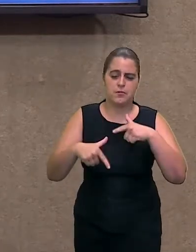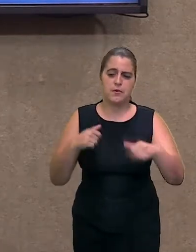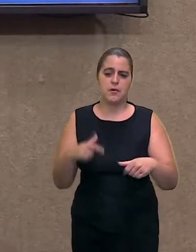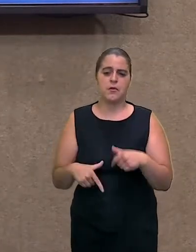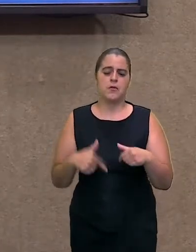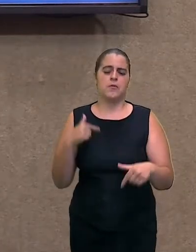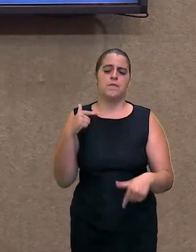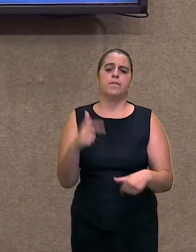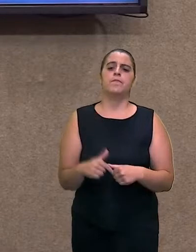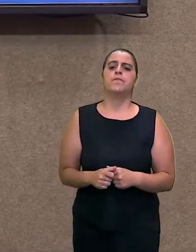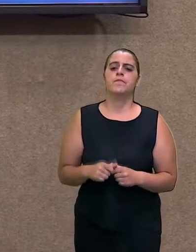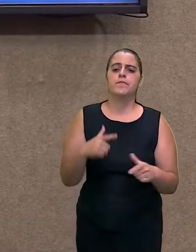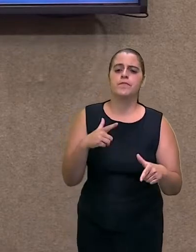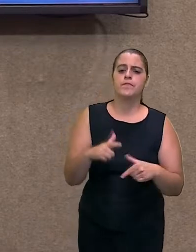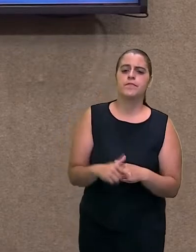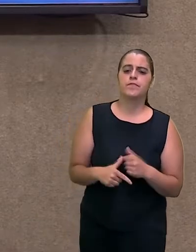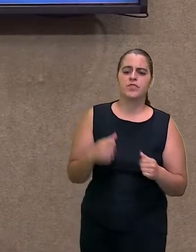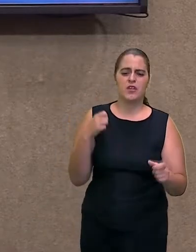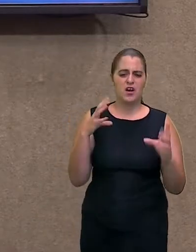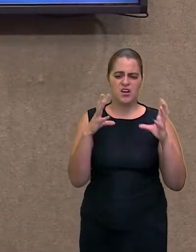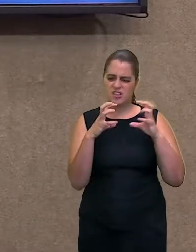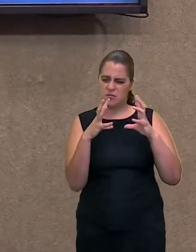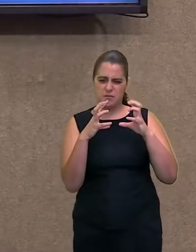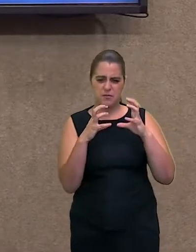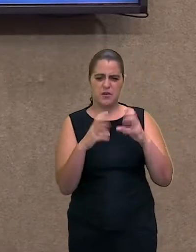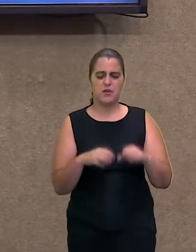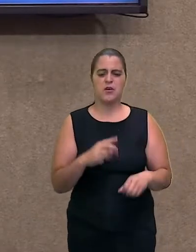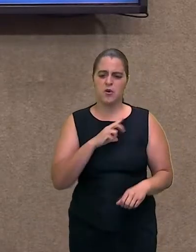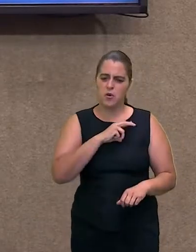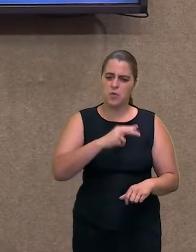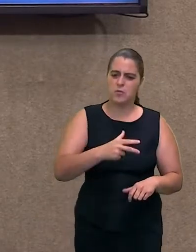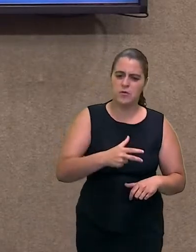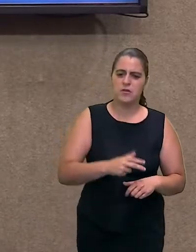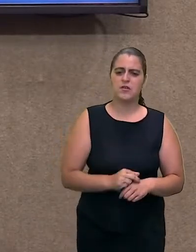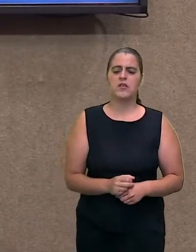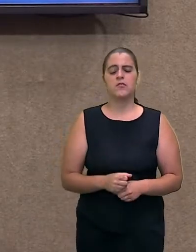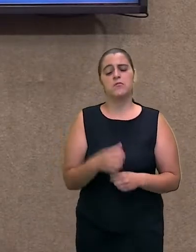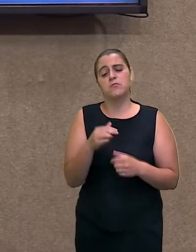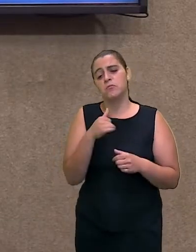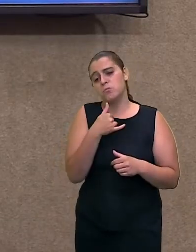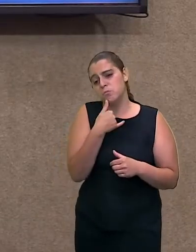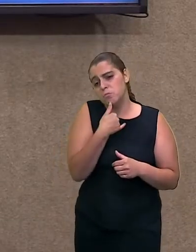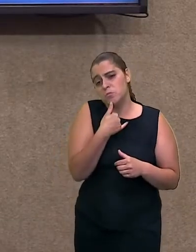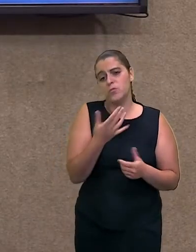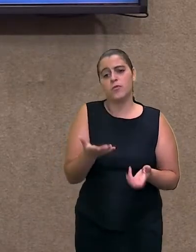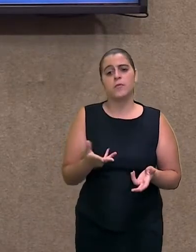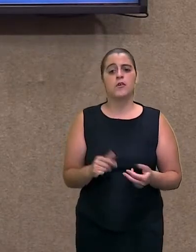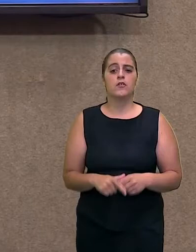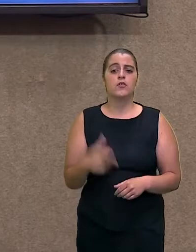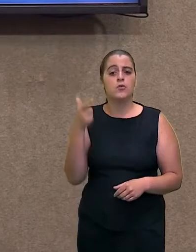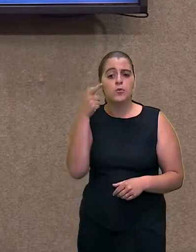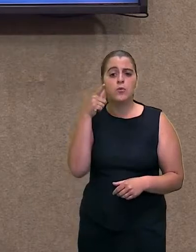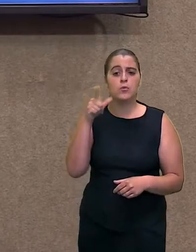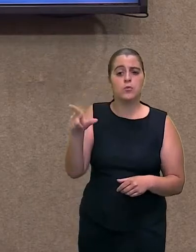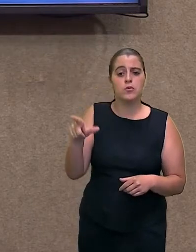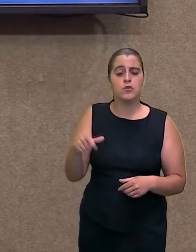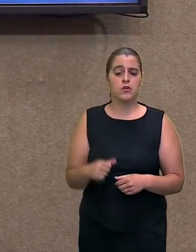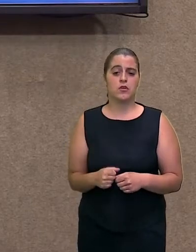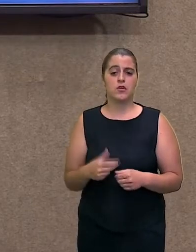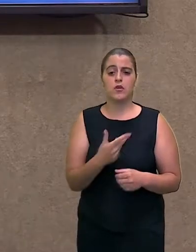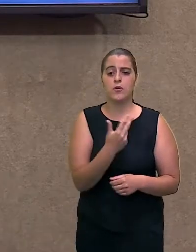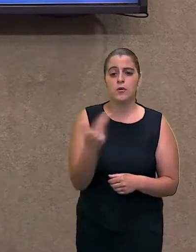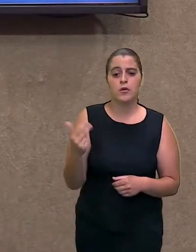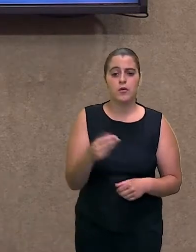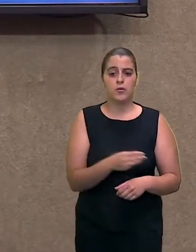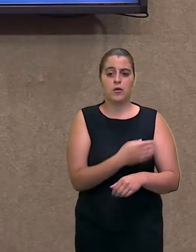começou, né, a briga deles com os portugueses. Infelizmente, eles não tinham a mesma capacidade dos portugueses